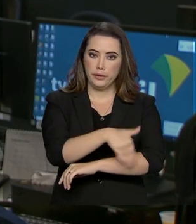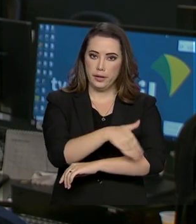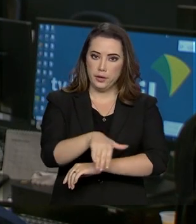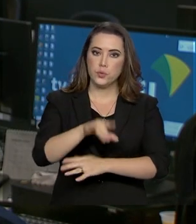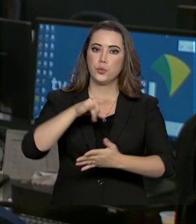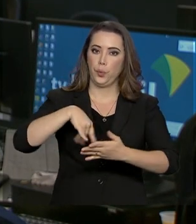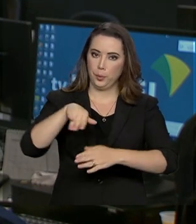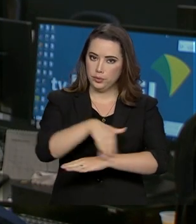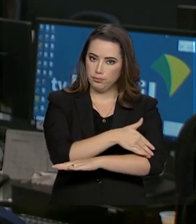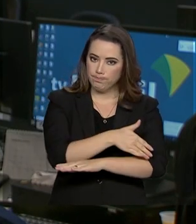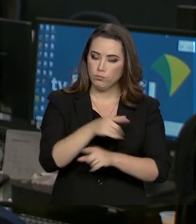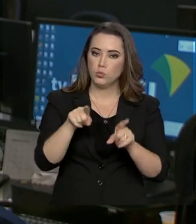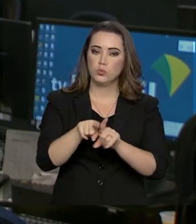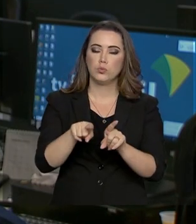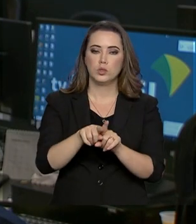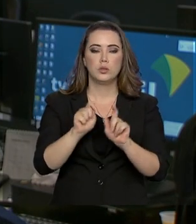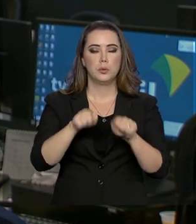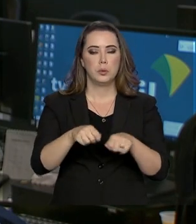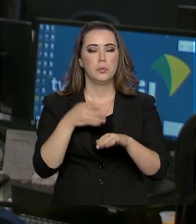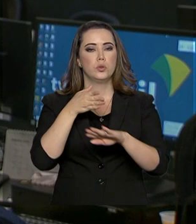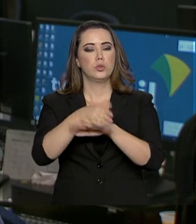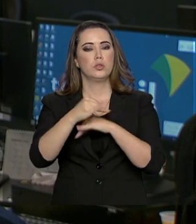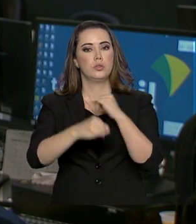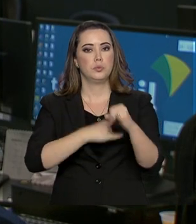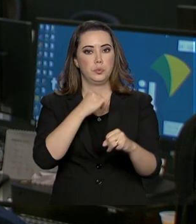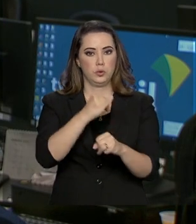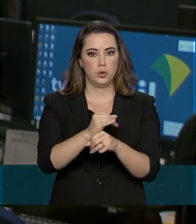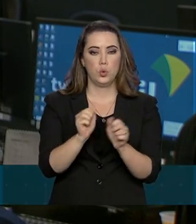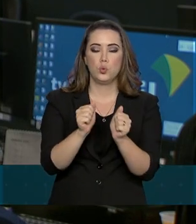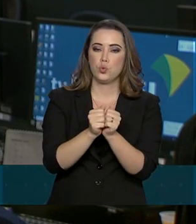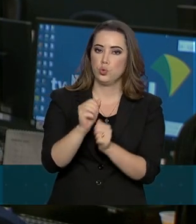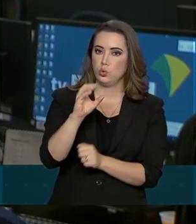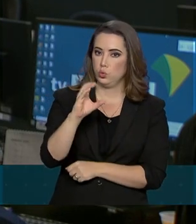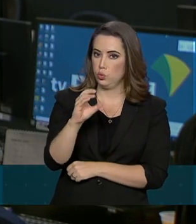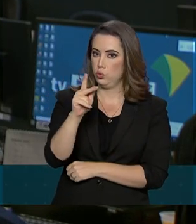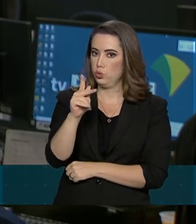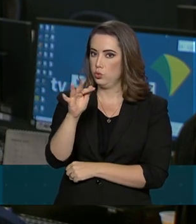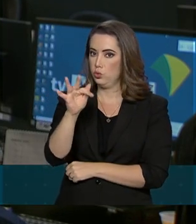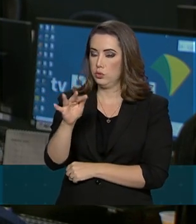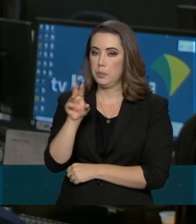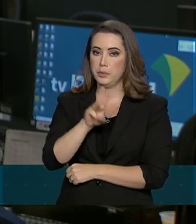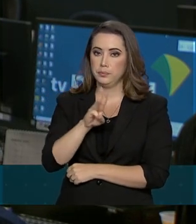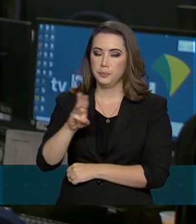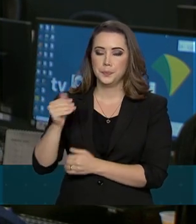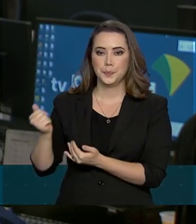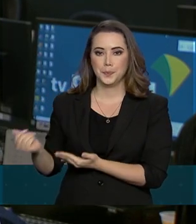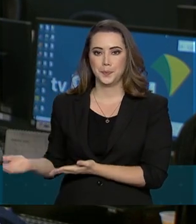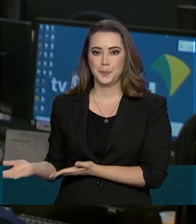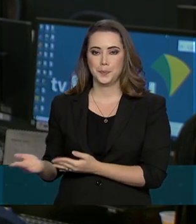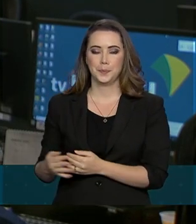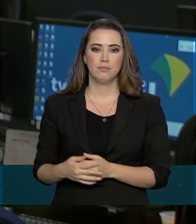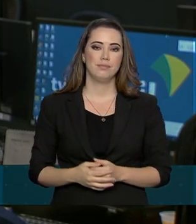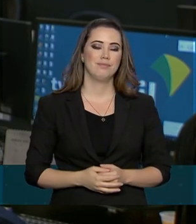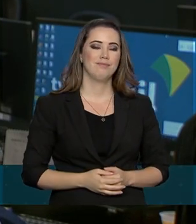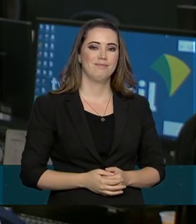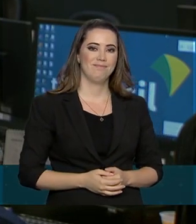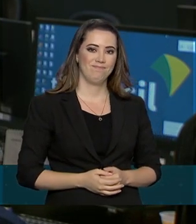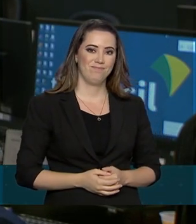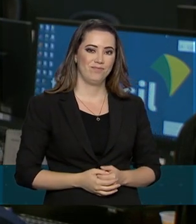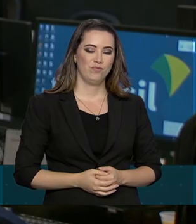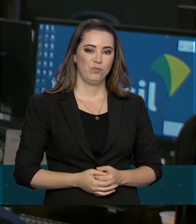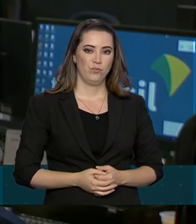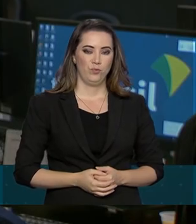E pode ser feito também pela internet, com o número do CPF, pelo site www.alistamento